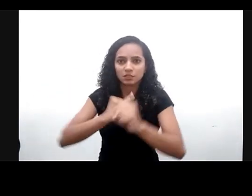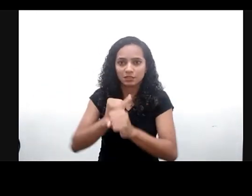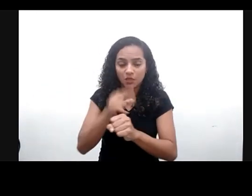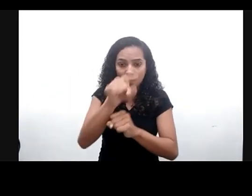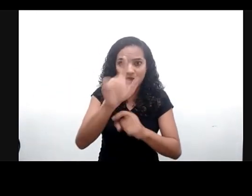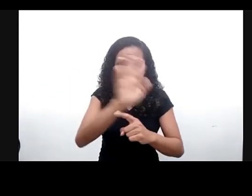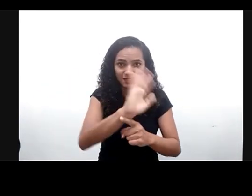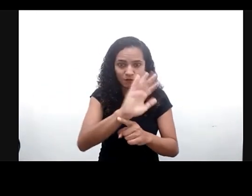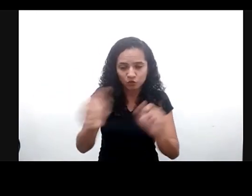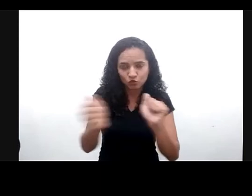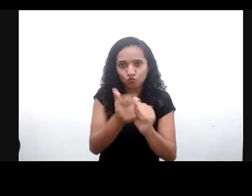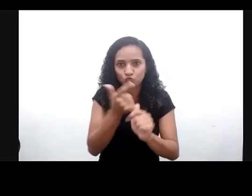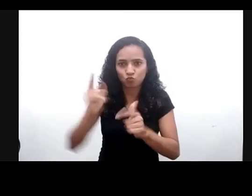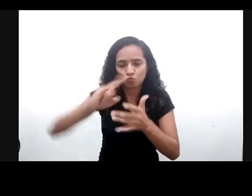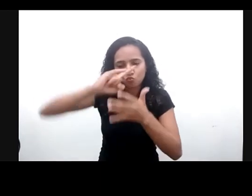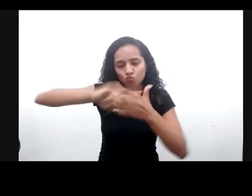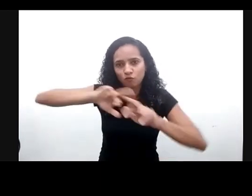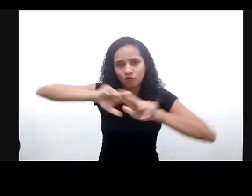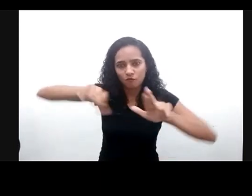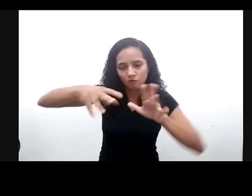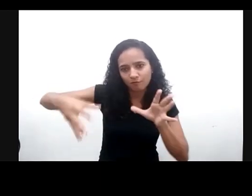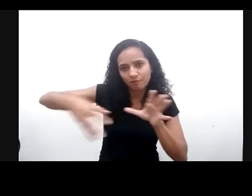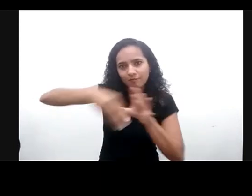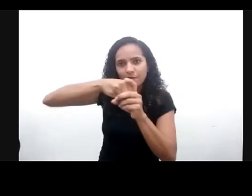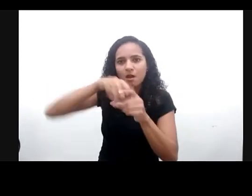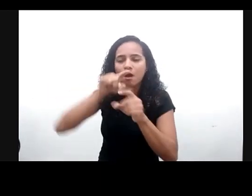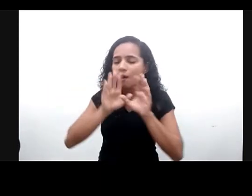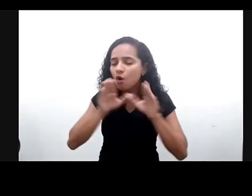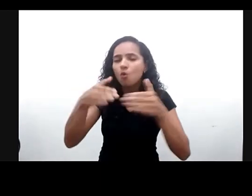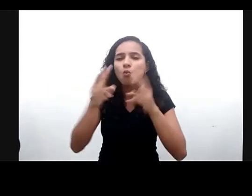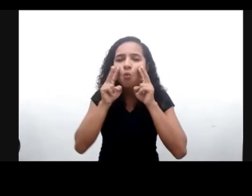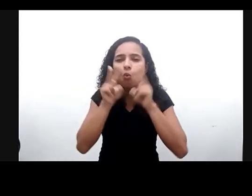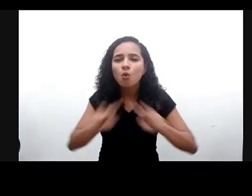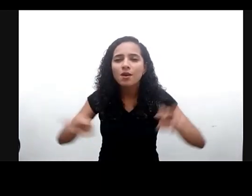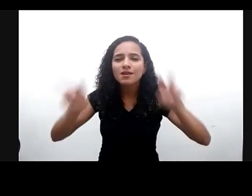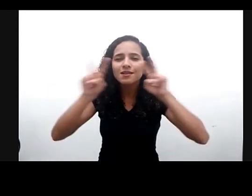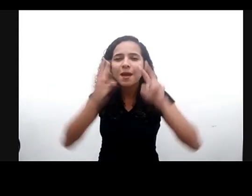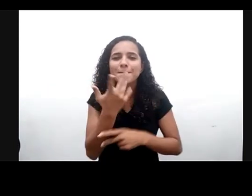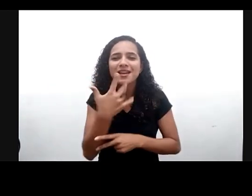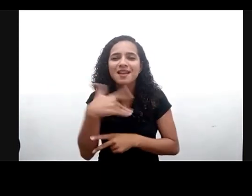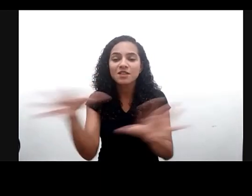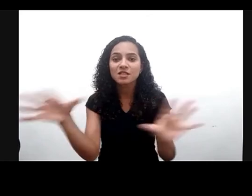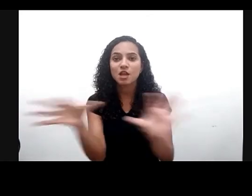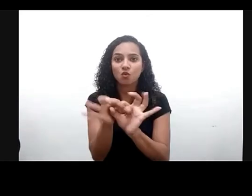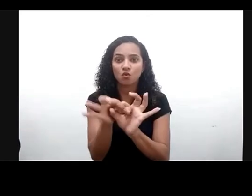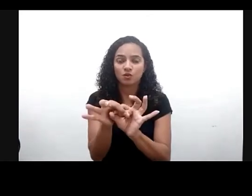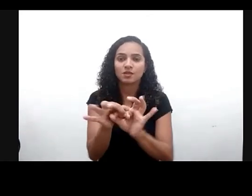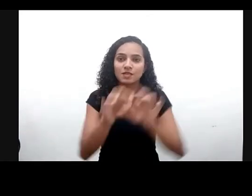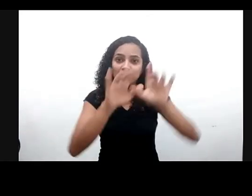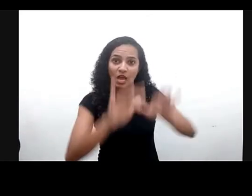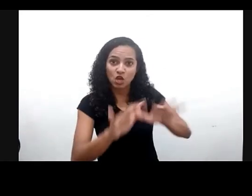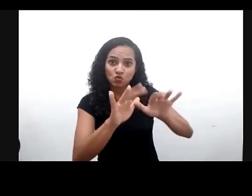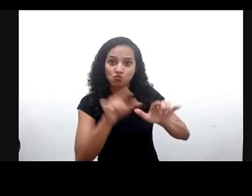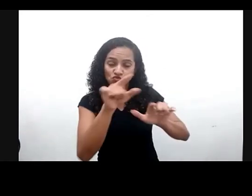materiais fazem parte do especial Um Olhar para as Infâncias Conectadas e nós vamos colocar aqui no chat o link de acesso para vocês também